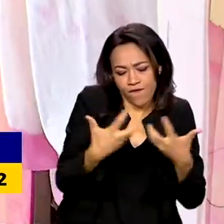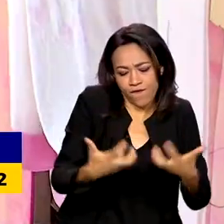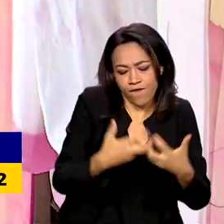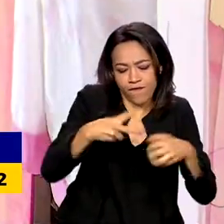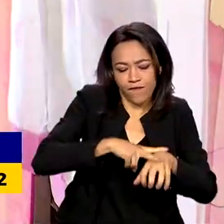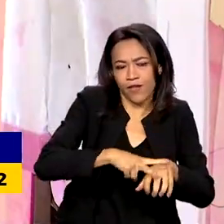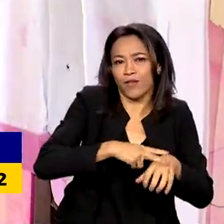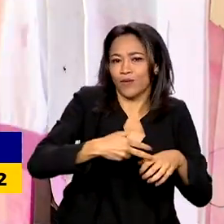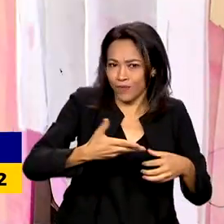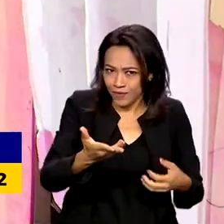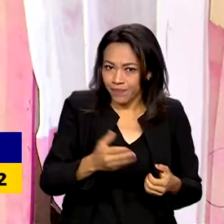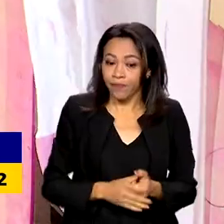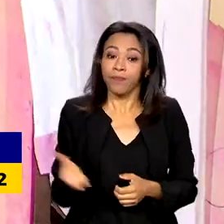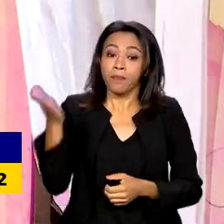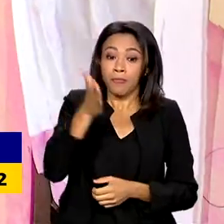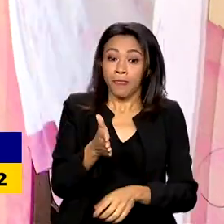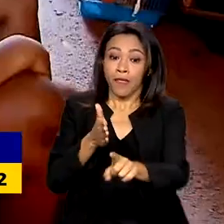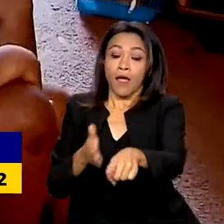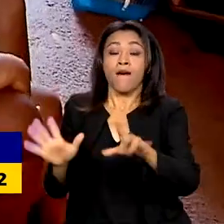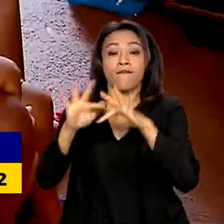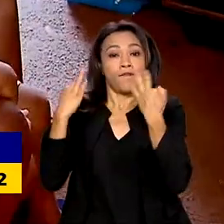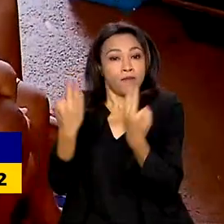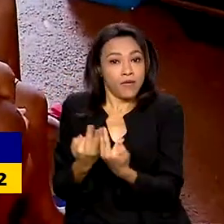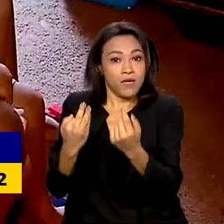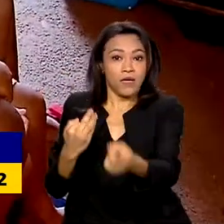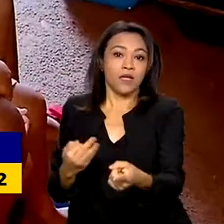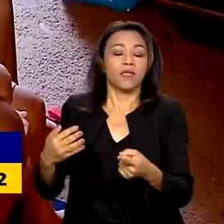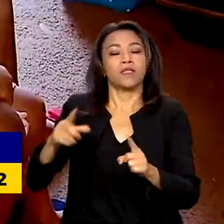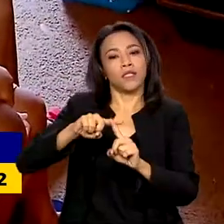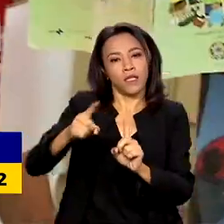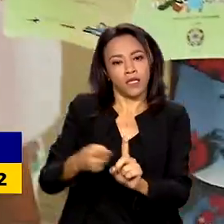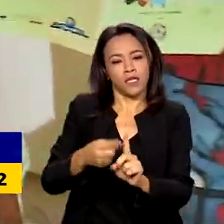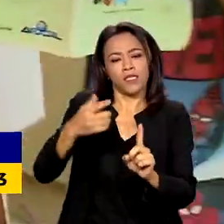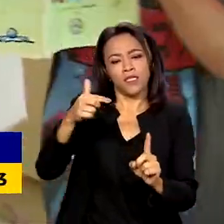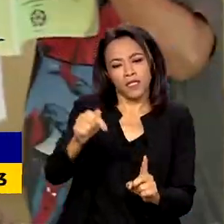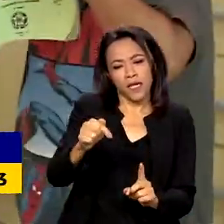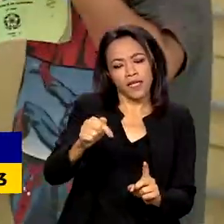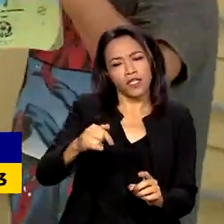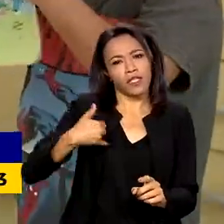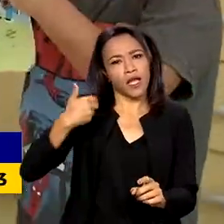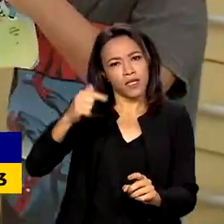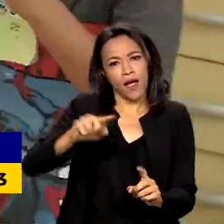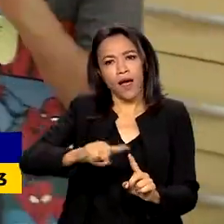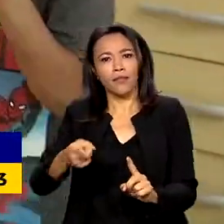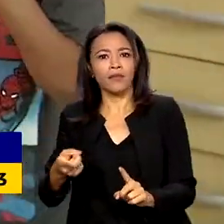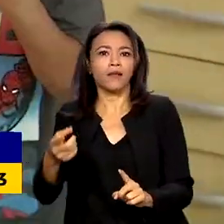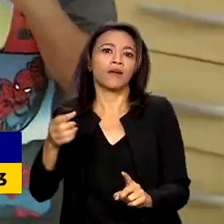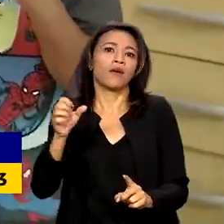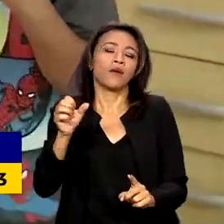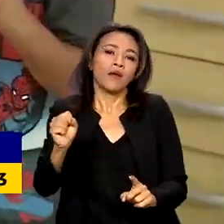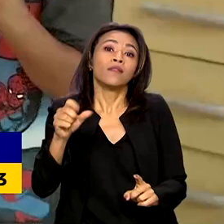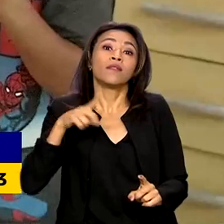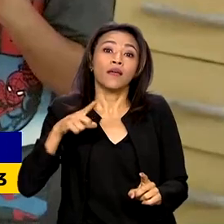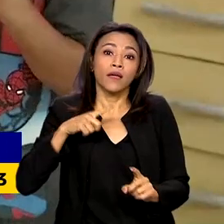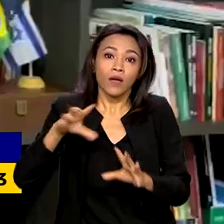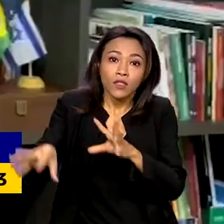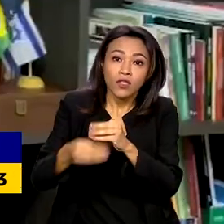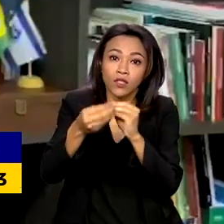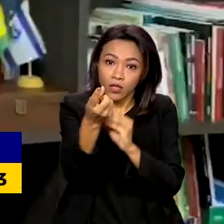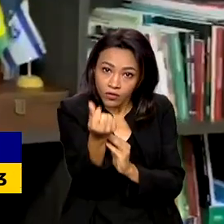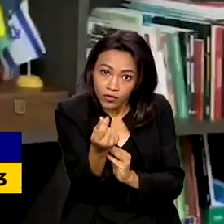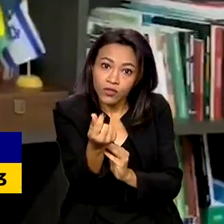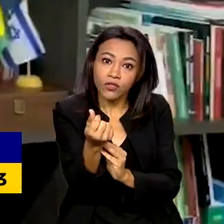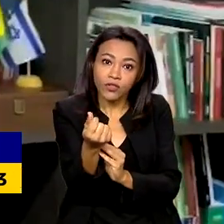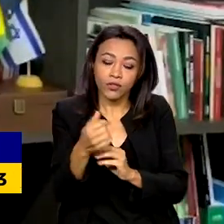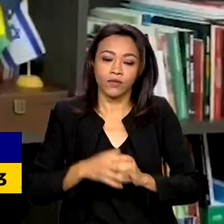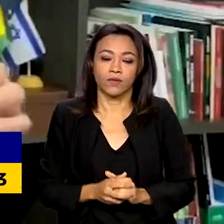Famílias com gestantes e crianças de 7 a 18 anos têm ainda um adicional de 50 reais. O